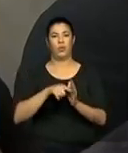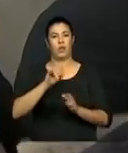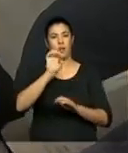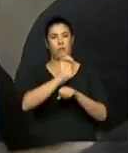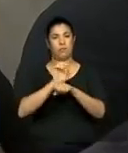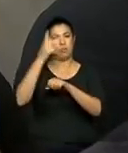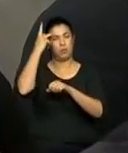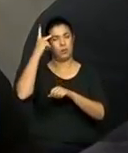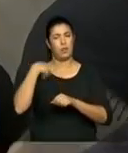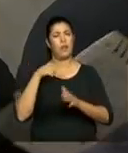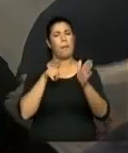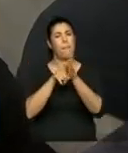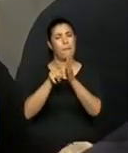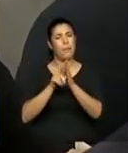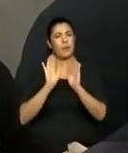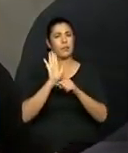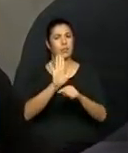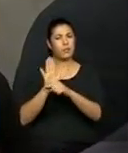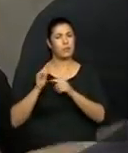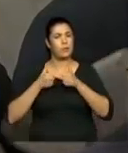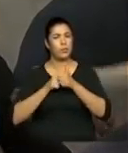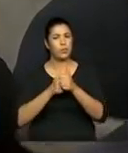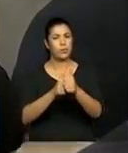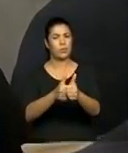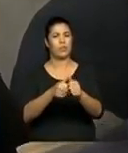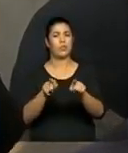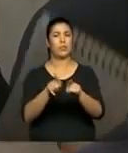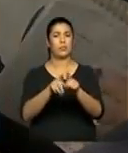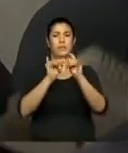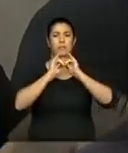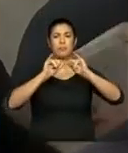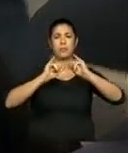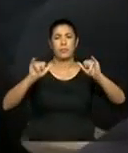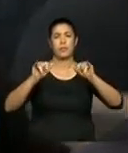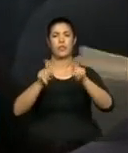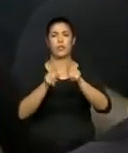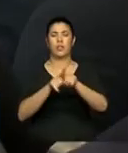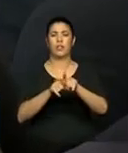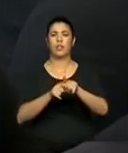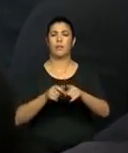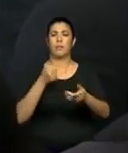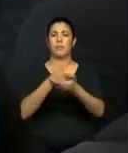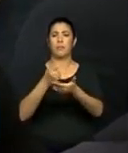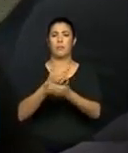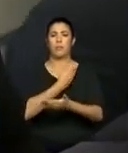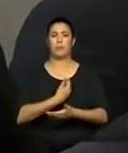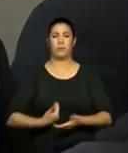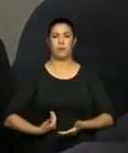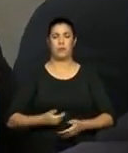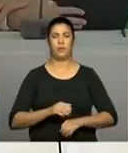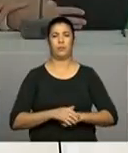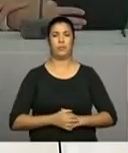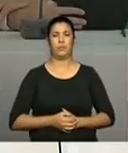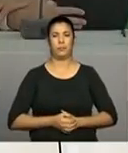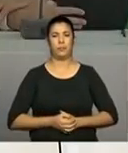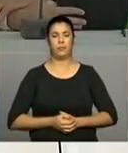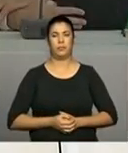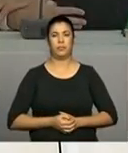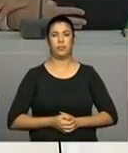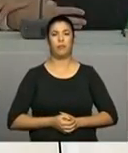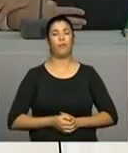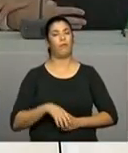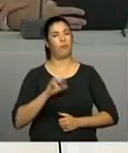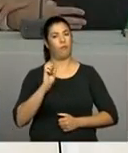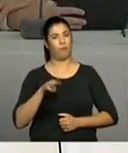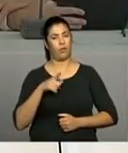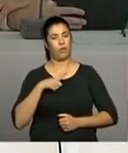orientar, de alguma forma, a publicidade, os gastos de publicidade do governo. Sim. A intenção